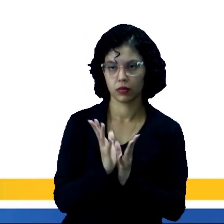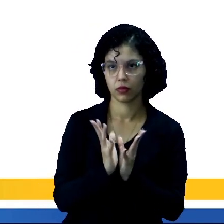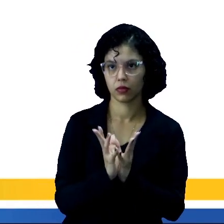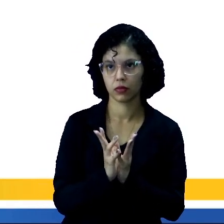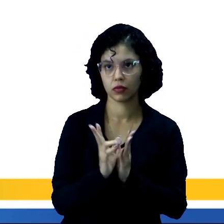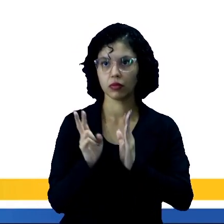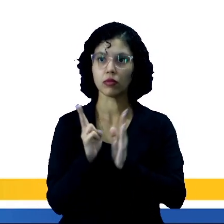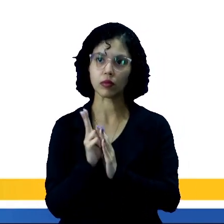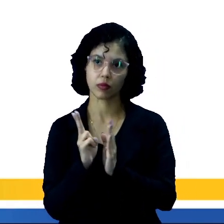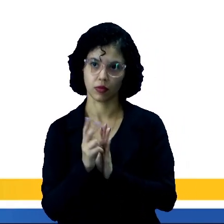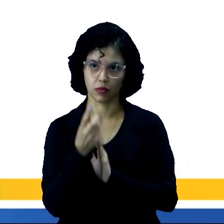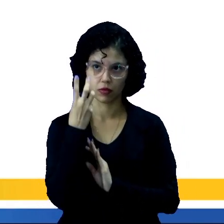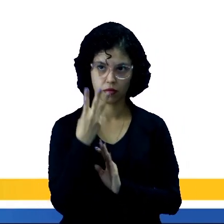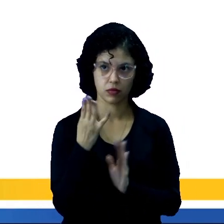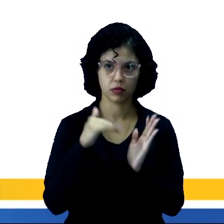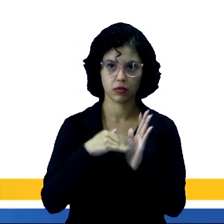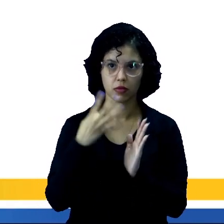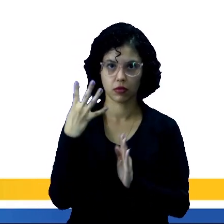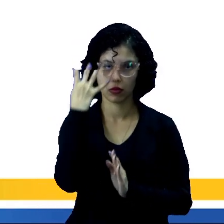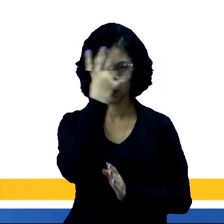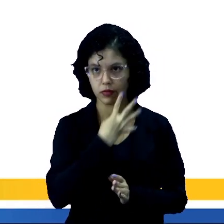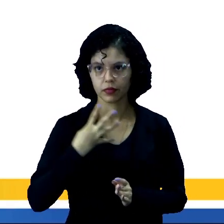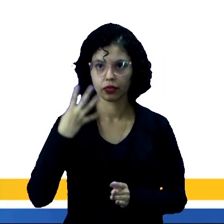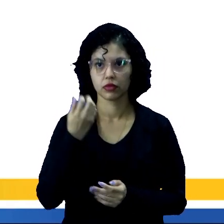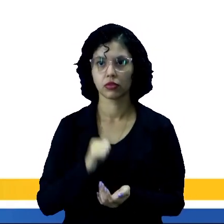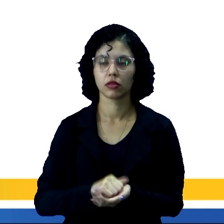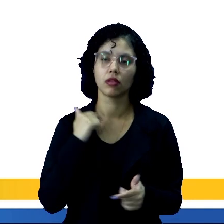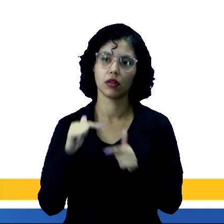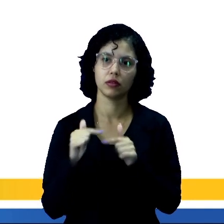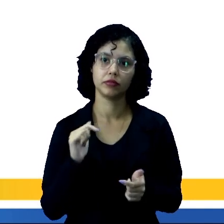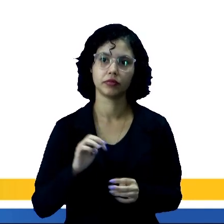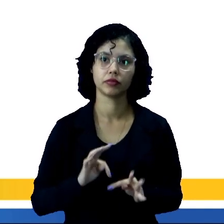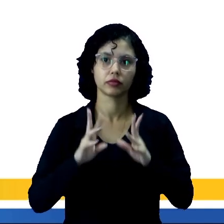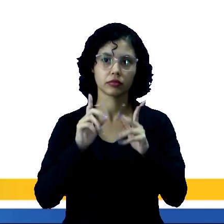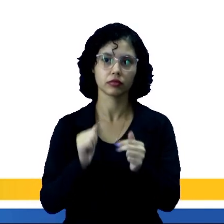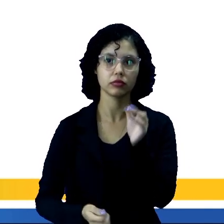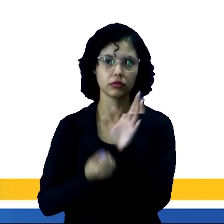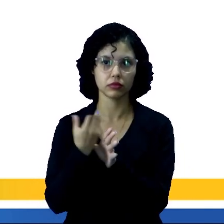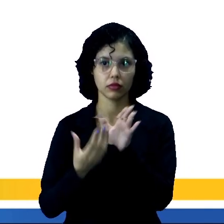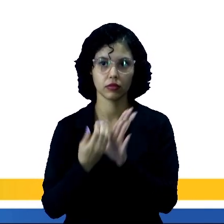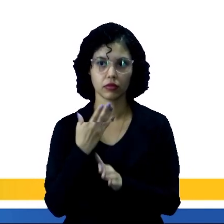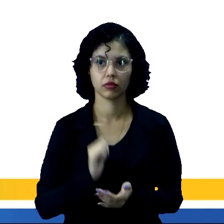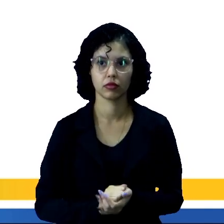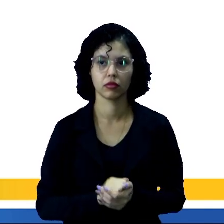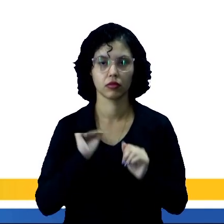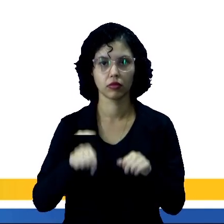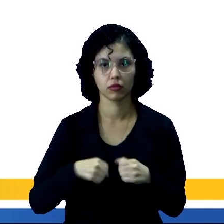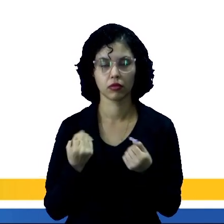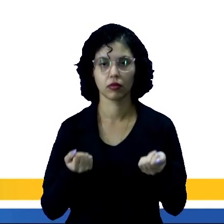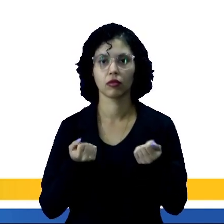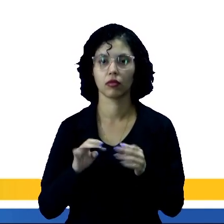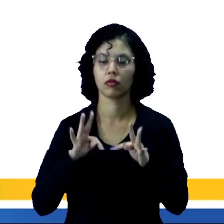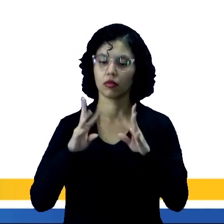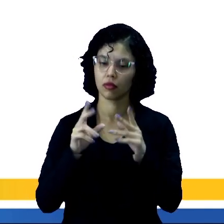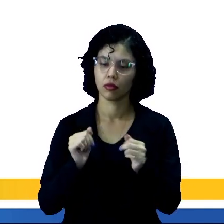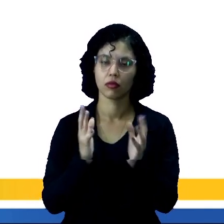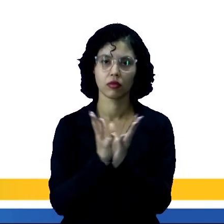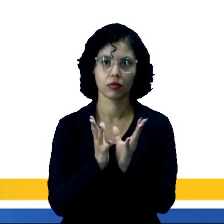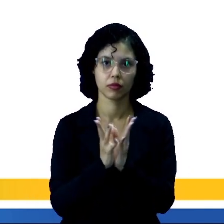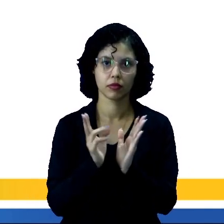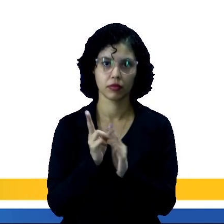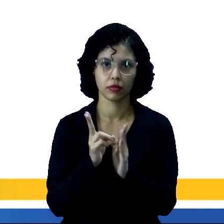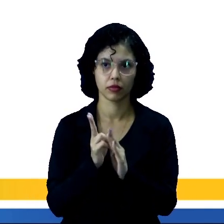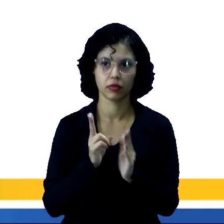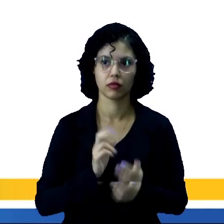ser concluído em três ou quatro horas de trabalho diários e toda a produção era para sustentar toda a aldeia.